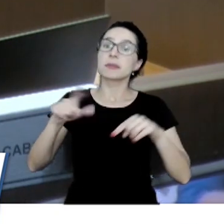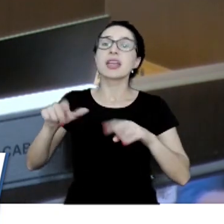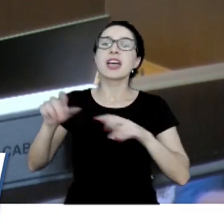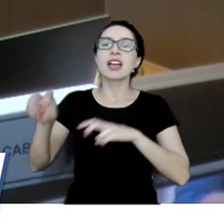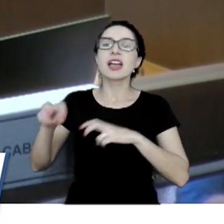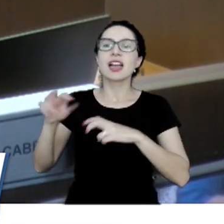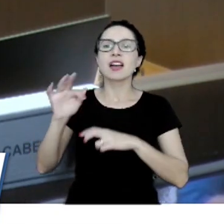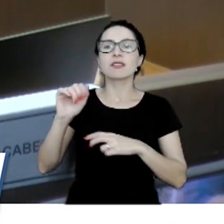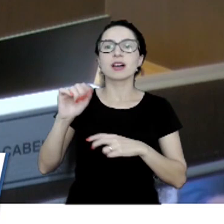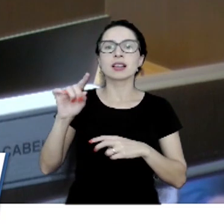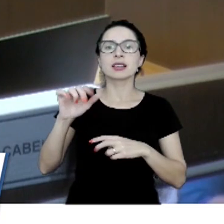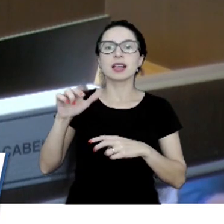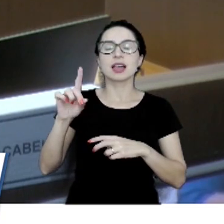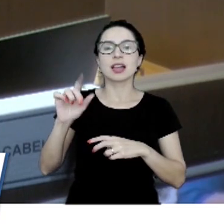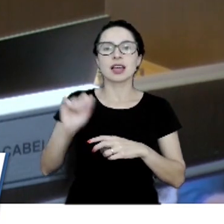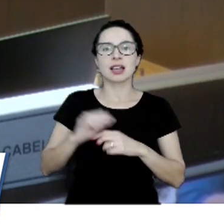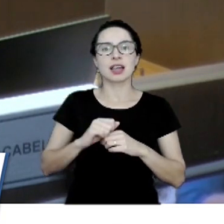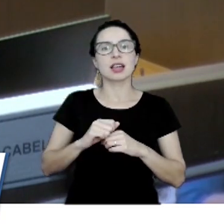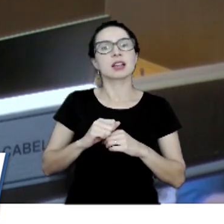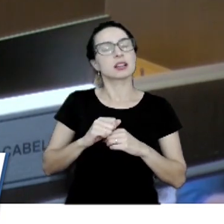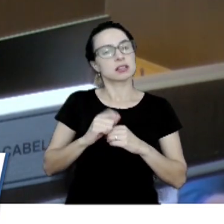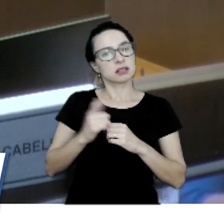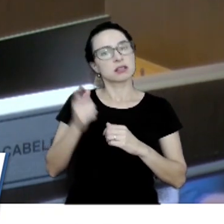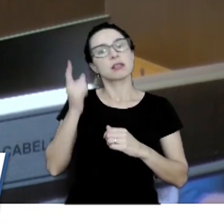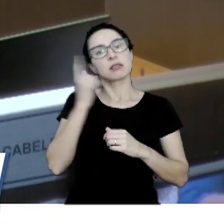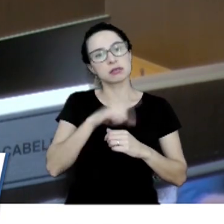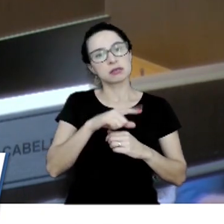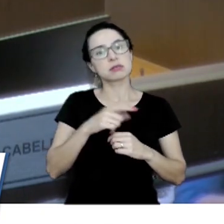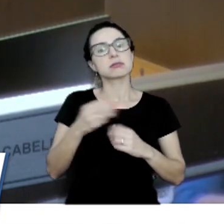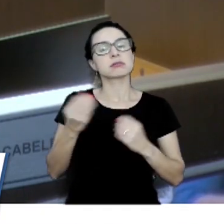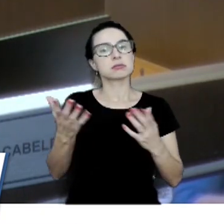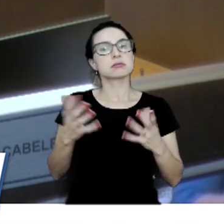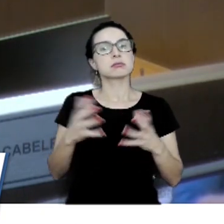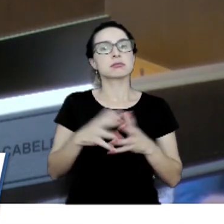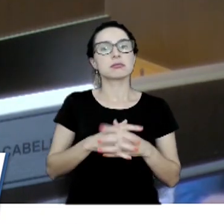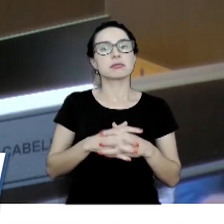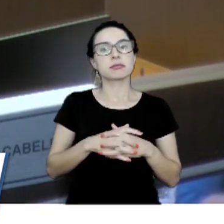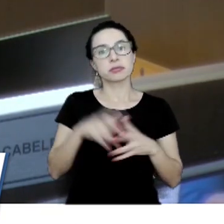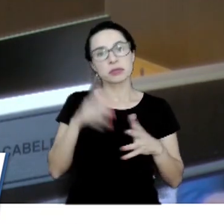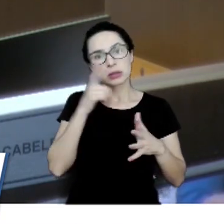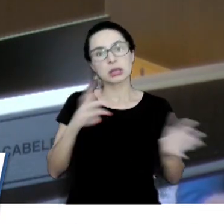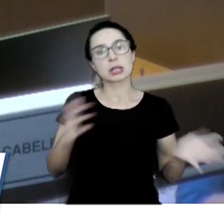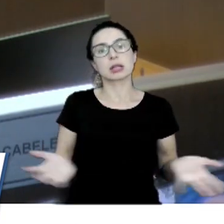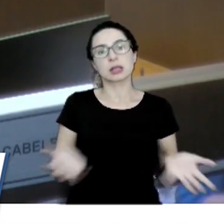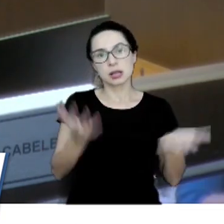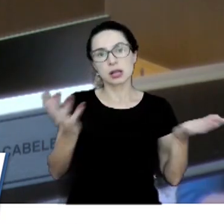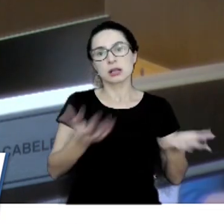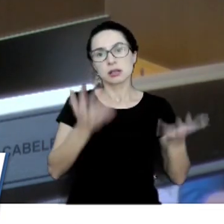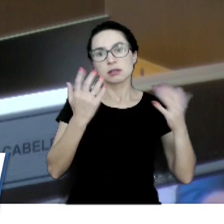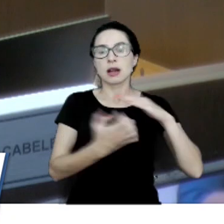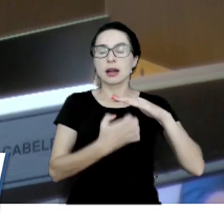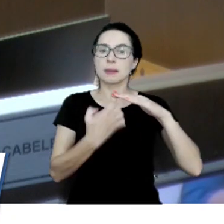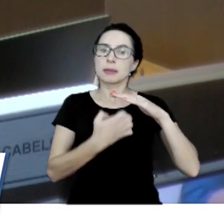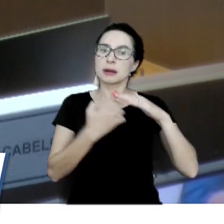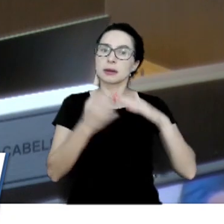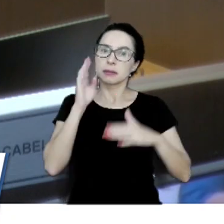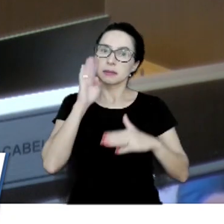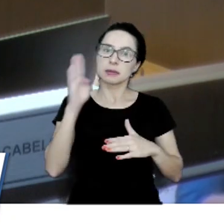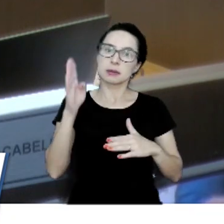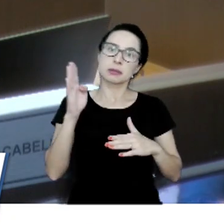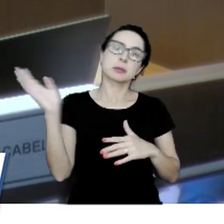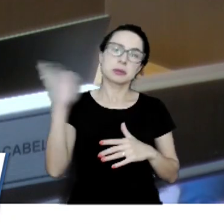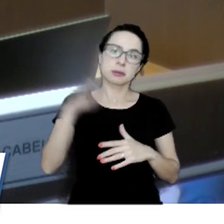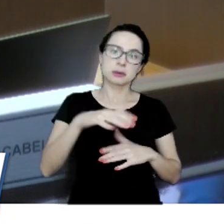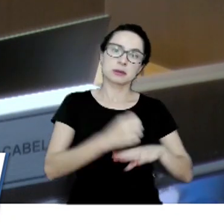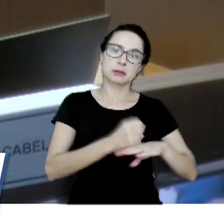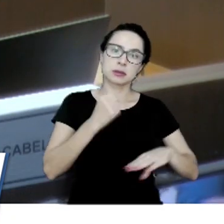Dr. Lancha, que encontrou na época, do Distrito Industrial, para incentivar as empresas, principalmente empresas, para vir para a Franca.